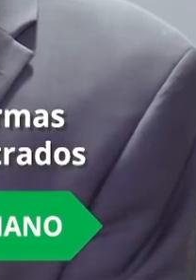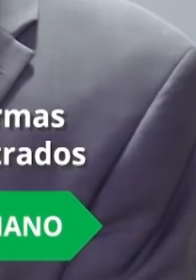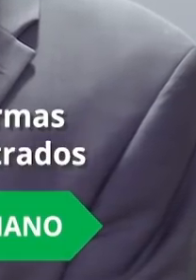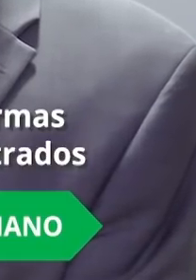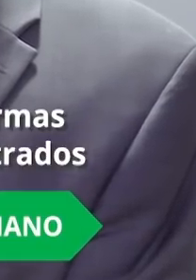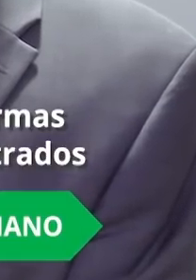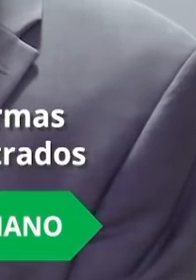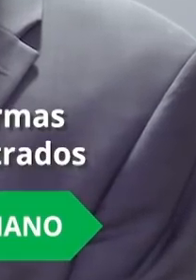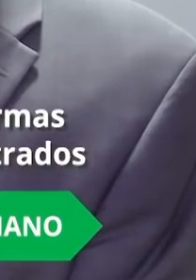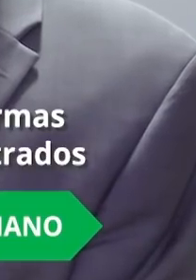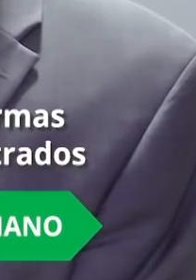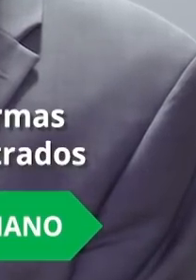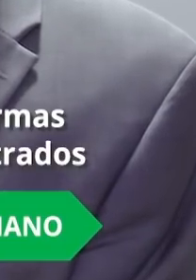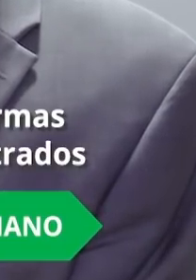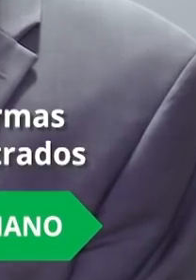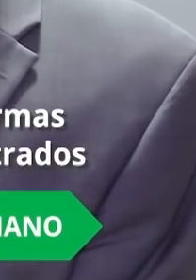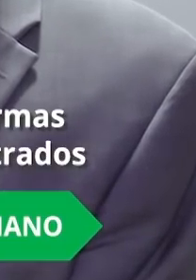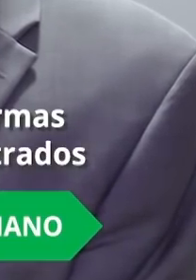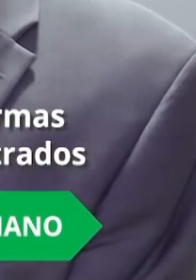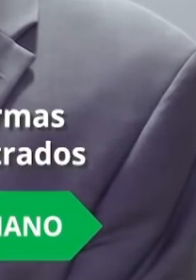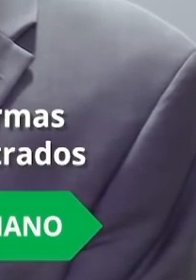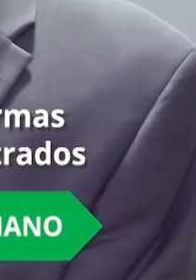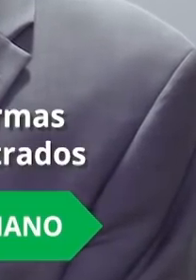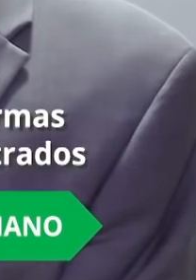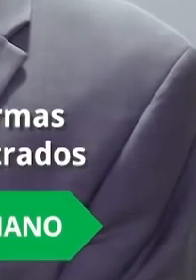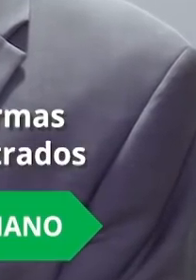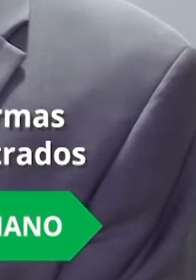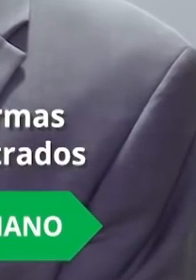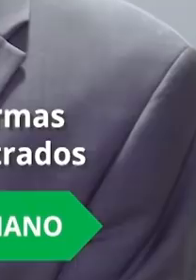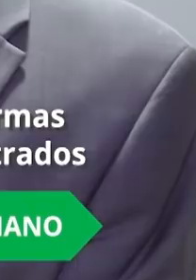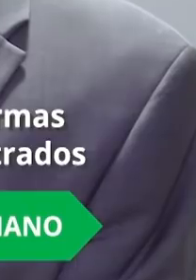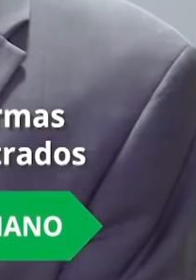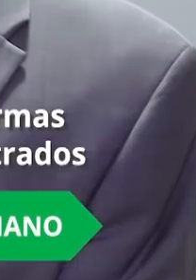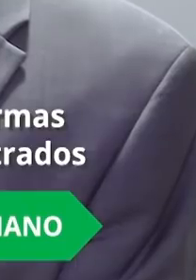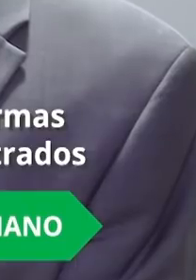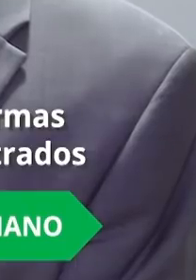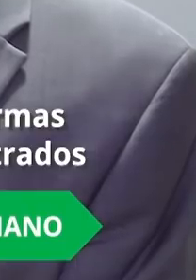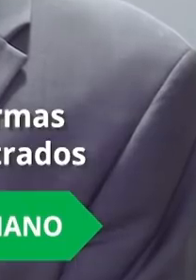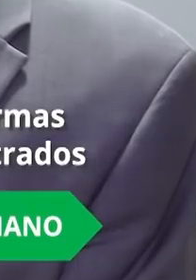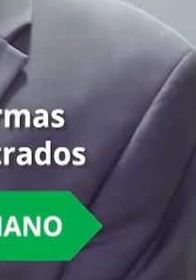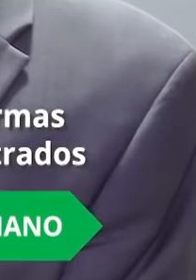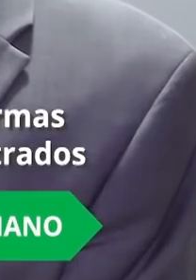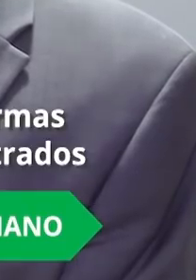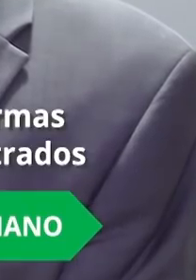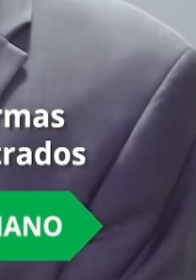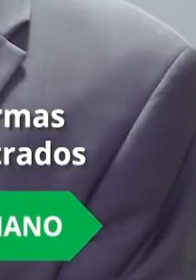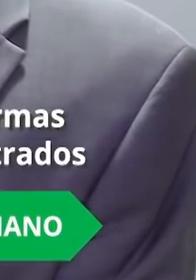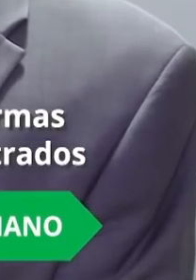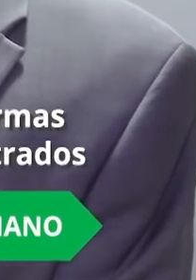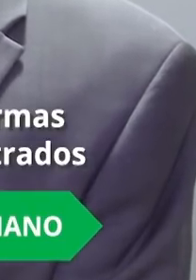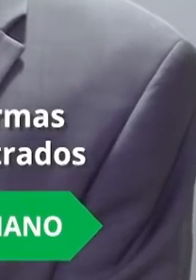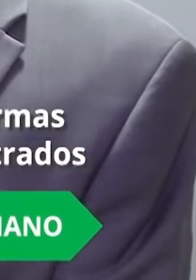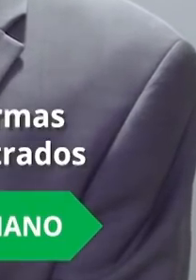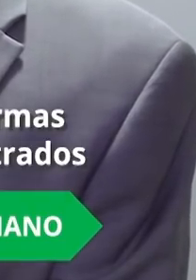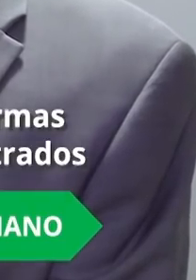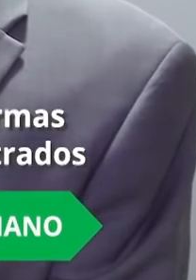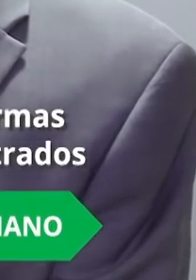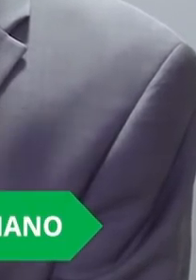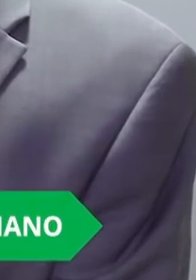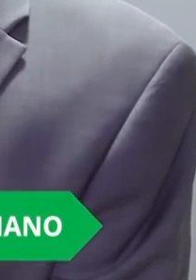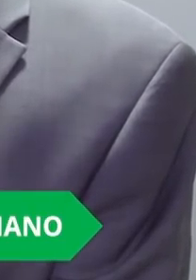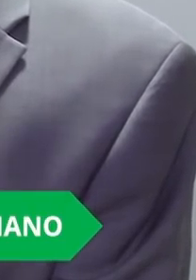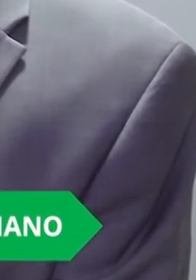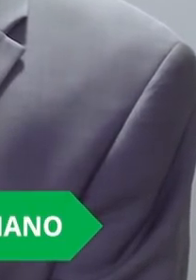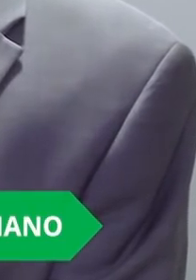Gostaríamos que este grupo depusesse suas armas e colocasse em liberdade os incontáveis e